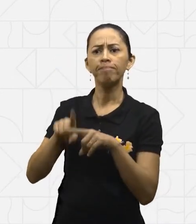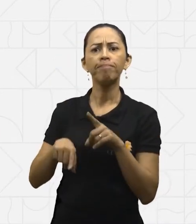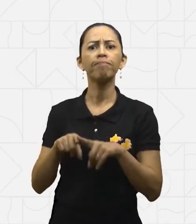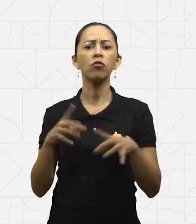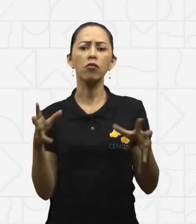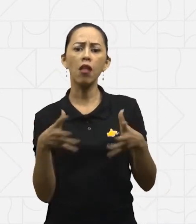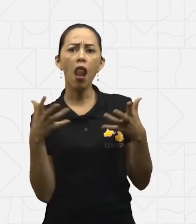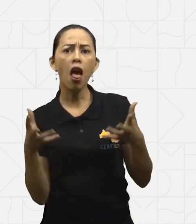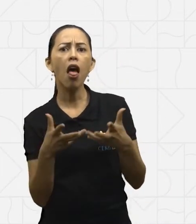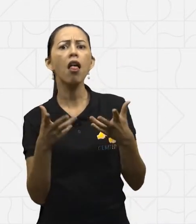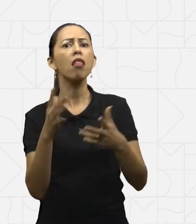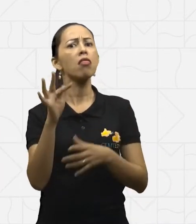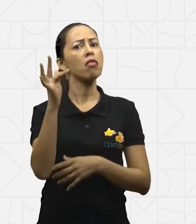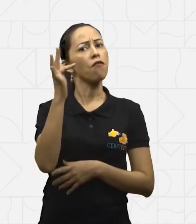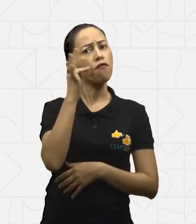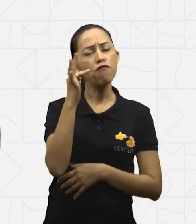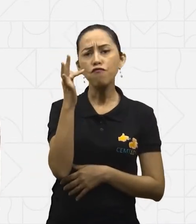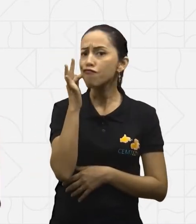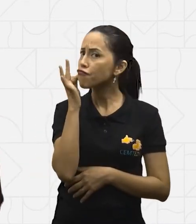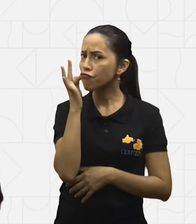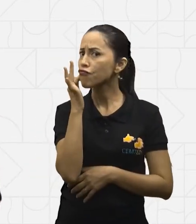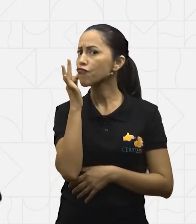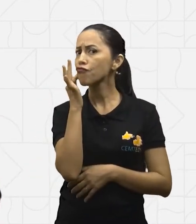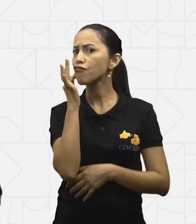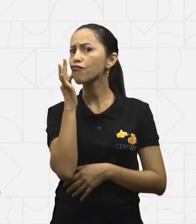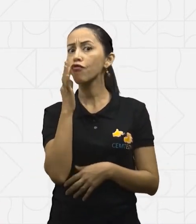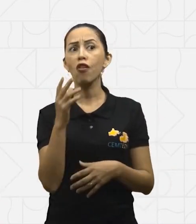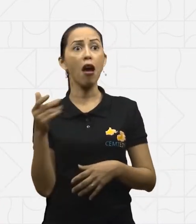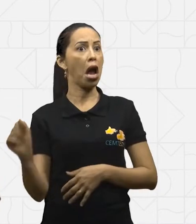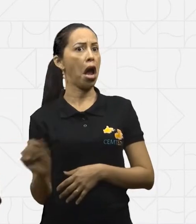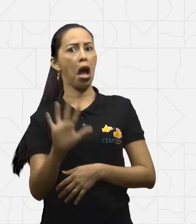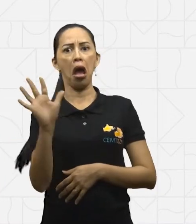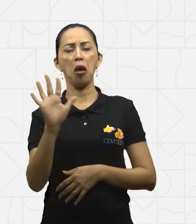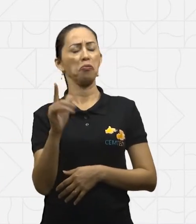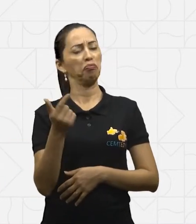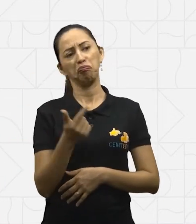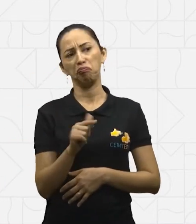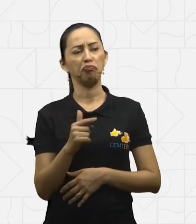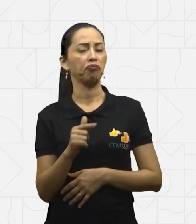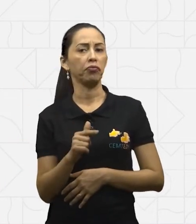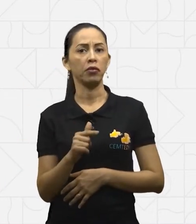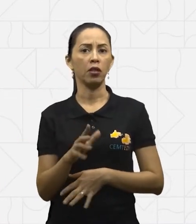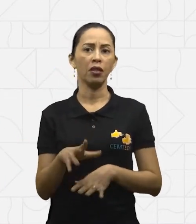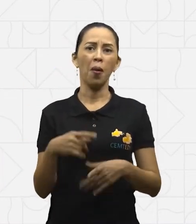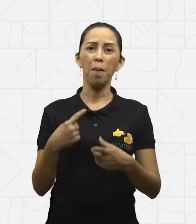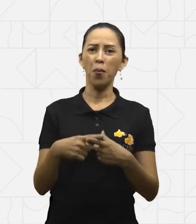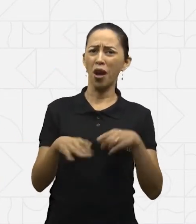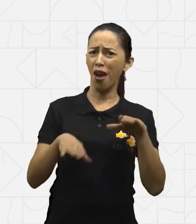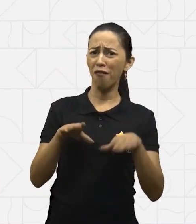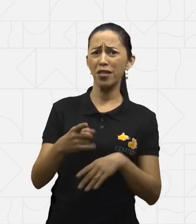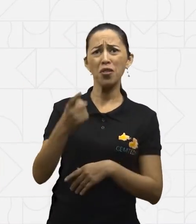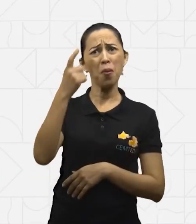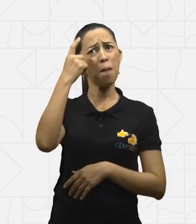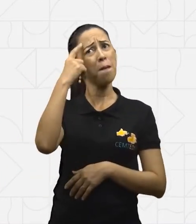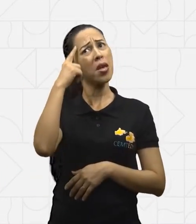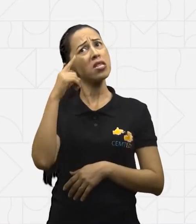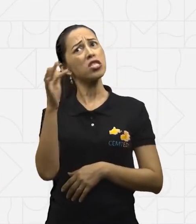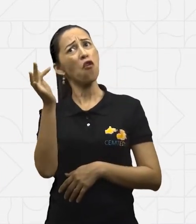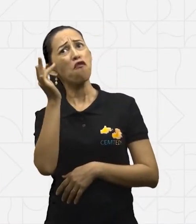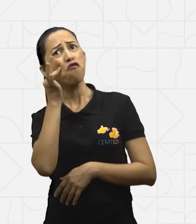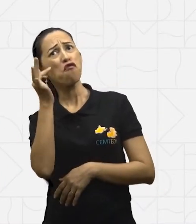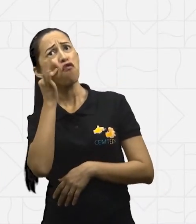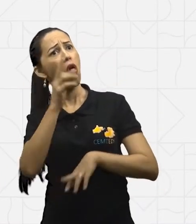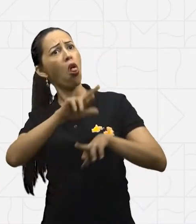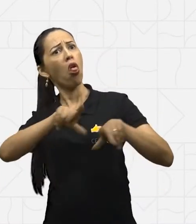bolso. A gente tem essa ideia de que fruto é caro, de que legume é caro. Mas não é. Depende de onde você